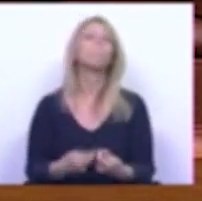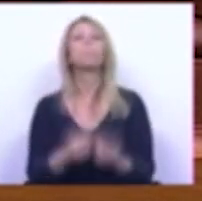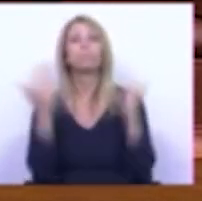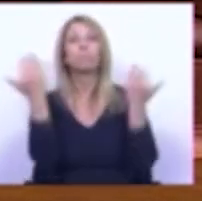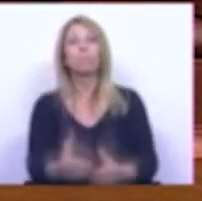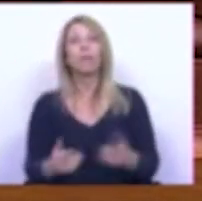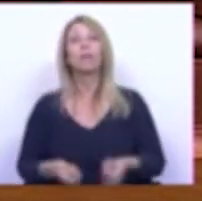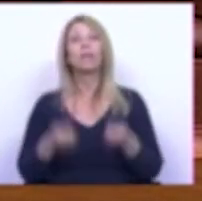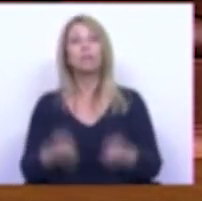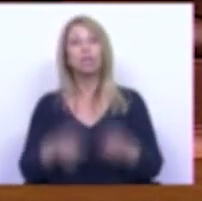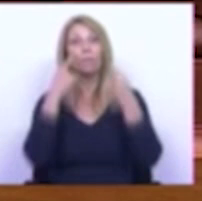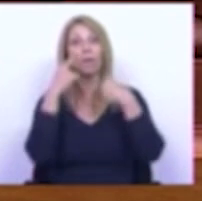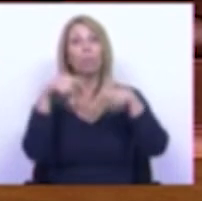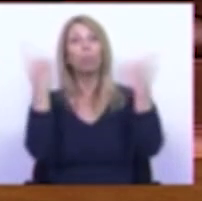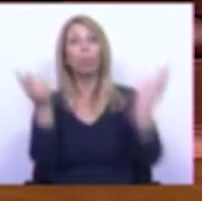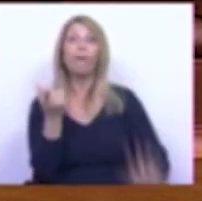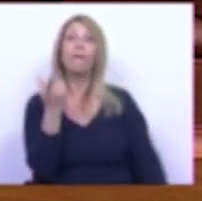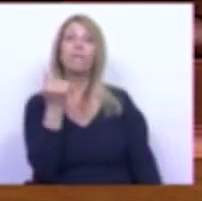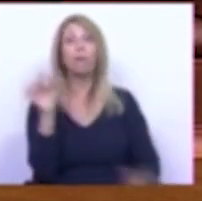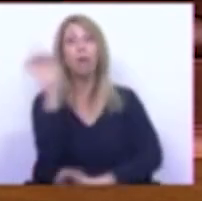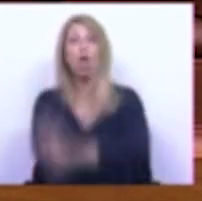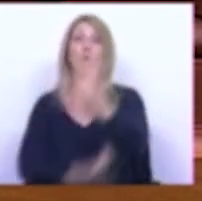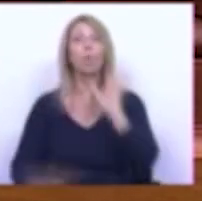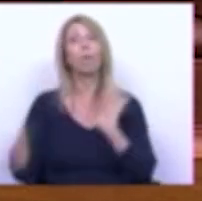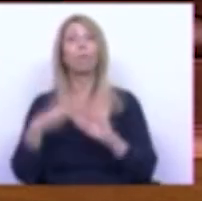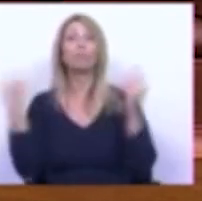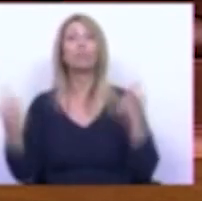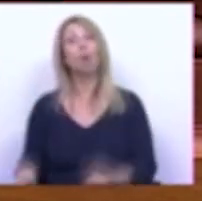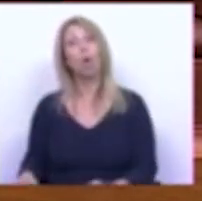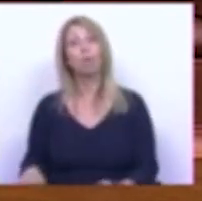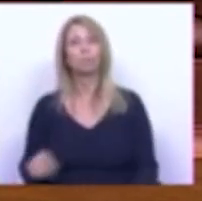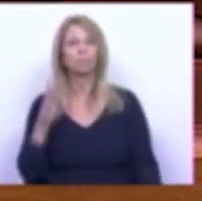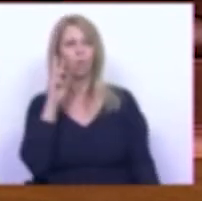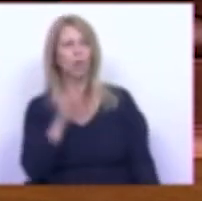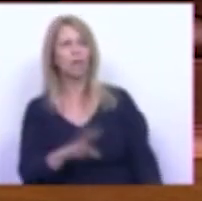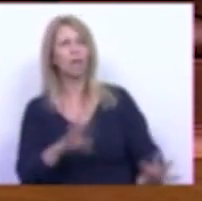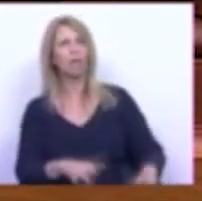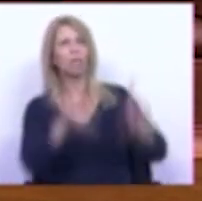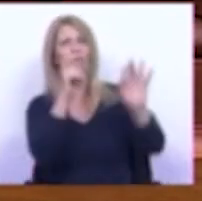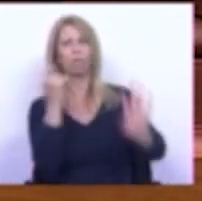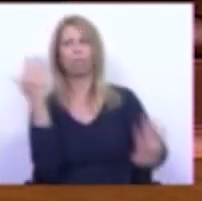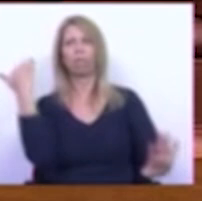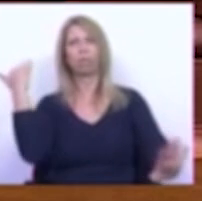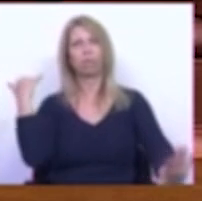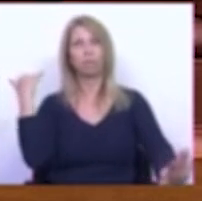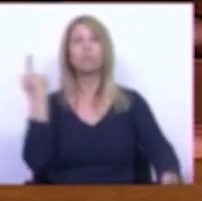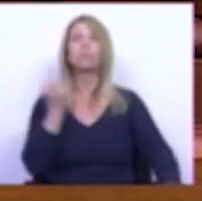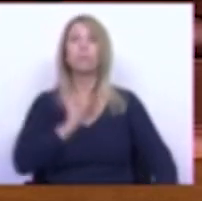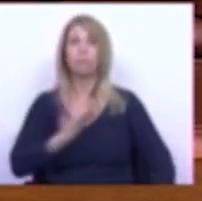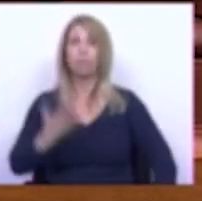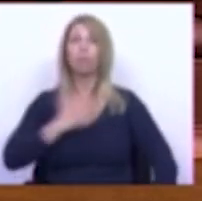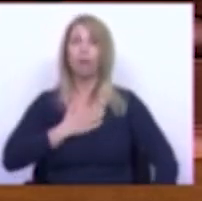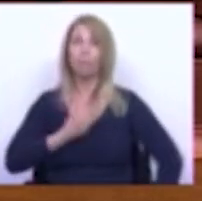o investimento público às verbas europeias o que olhando à evolução recente nos deve preocupar